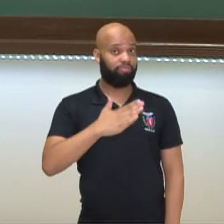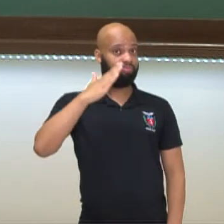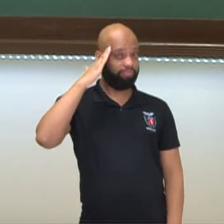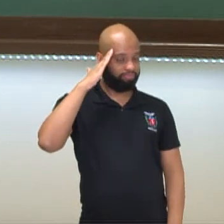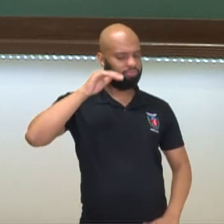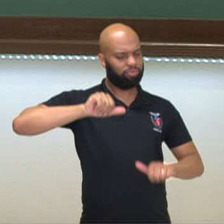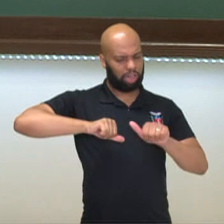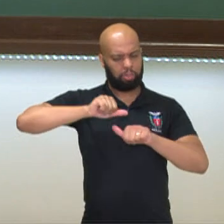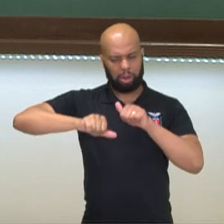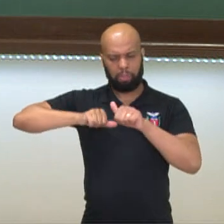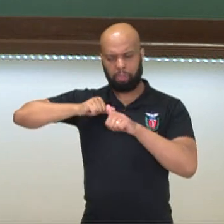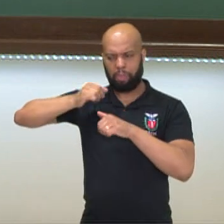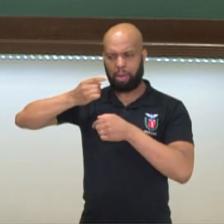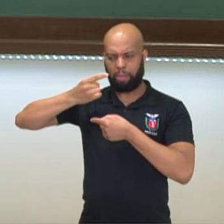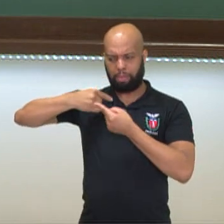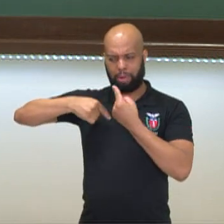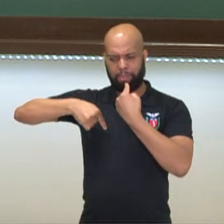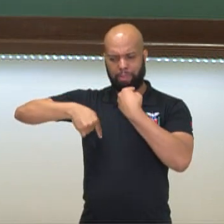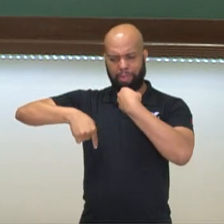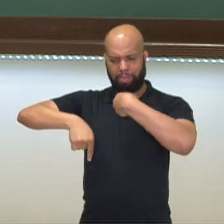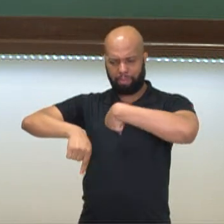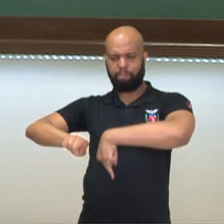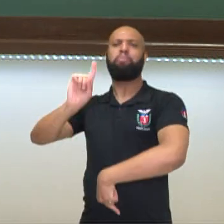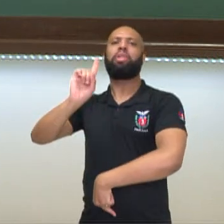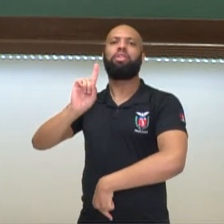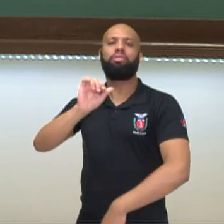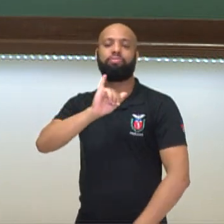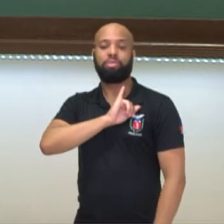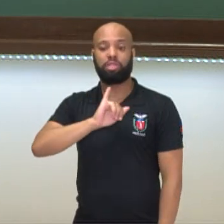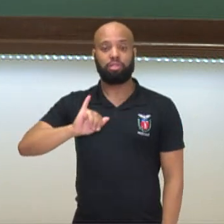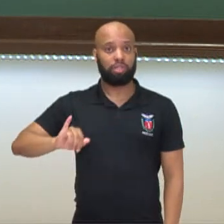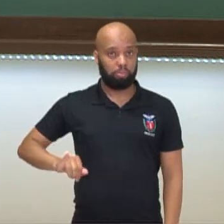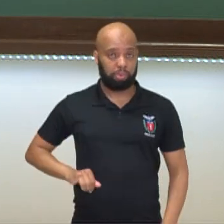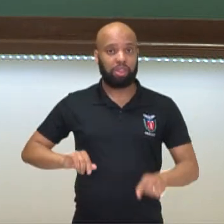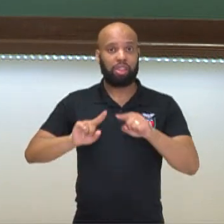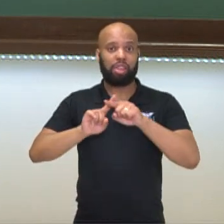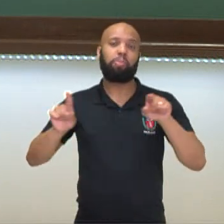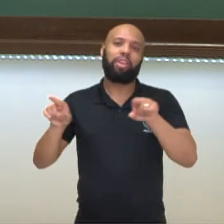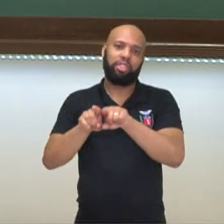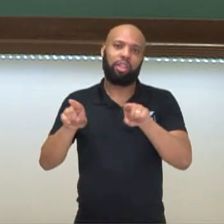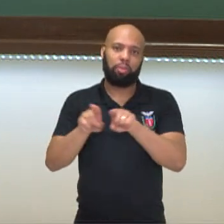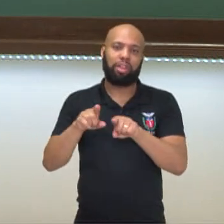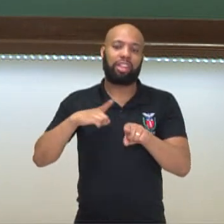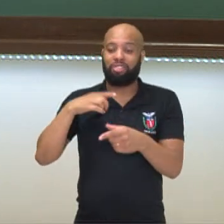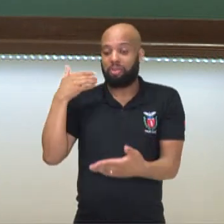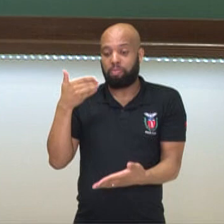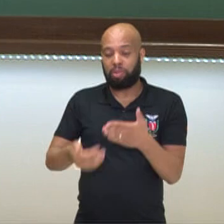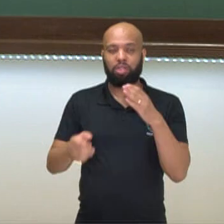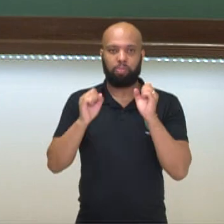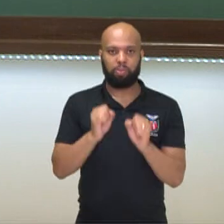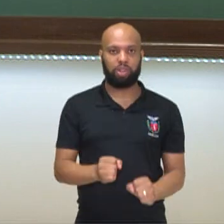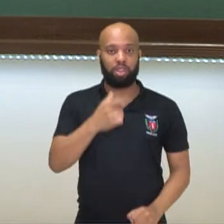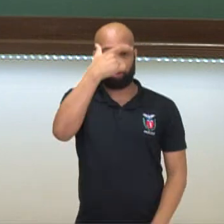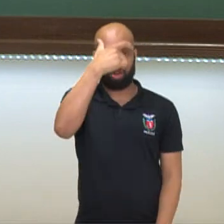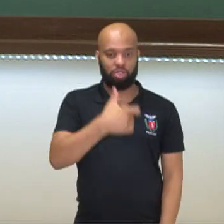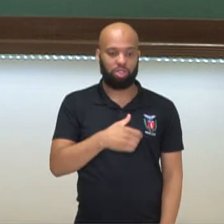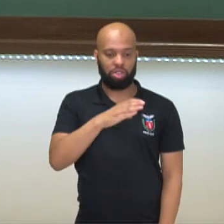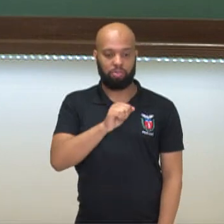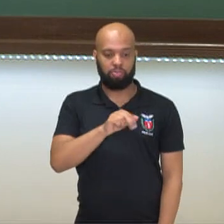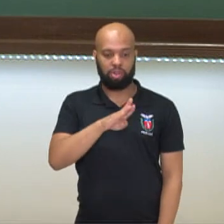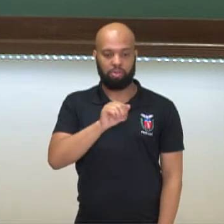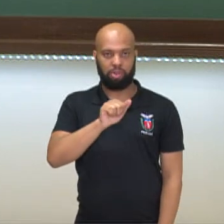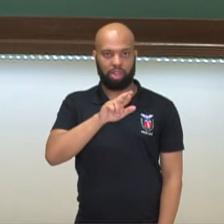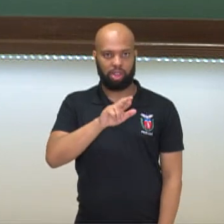transformar num grande imperador até a sua queda, a queda do seu poder. Eu sou a professora Bárbara